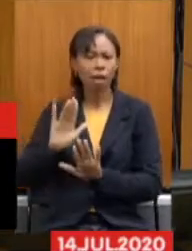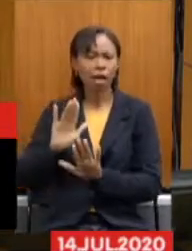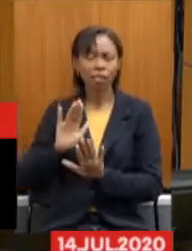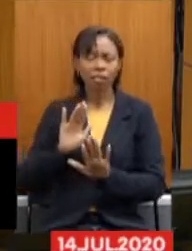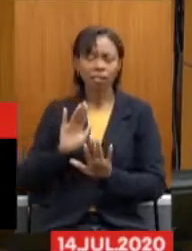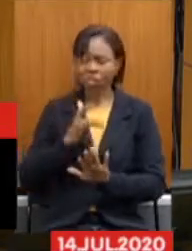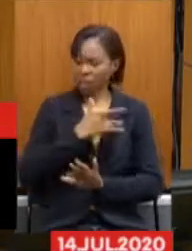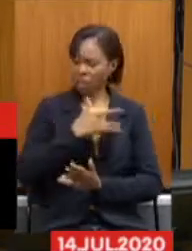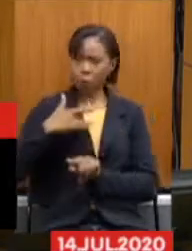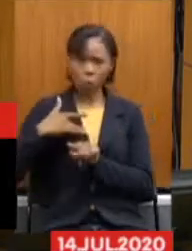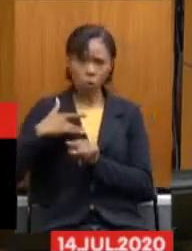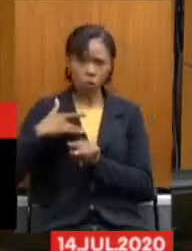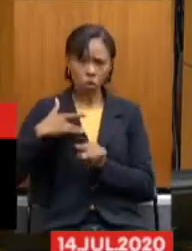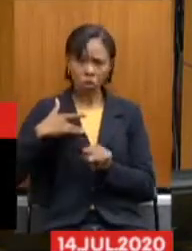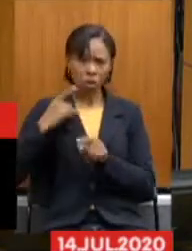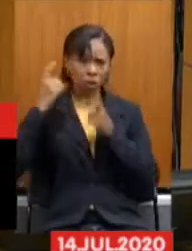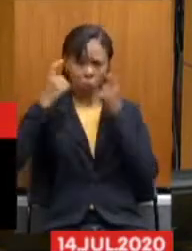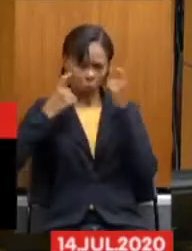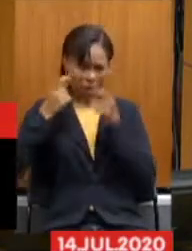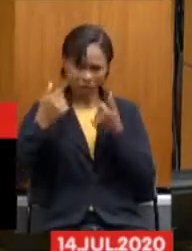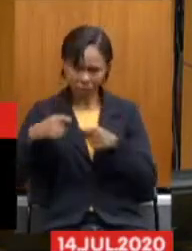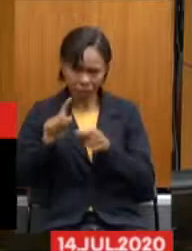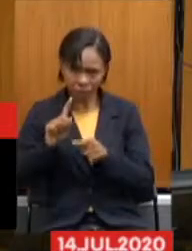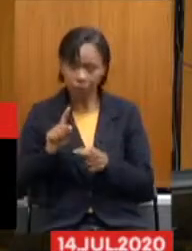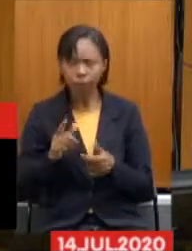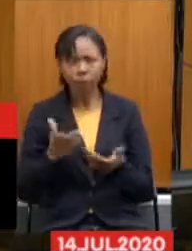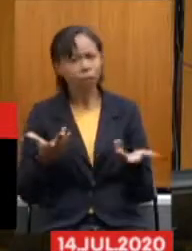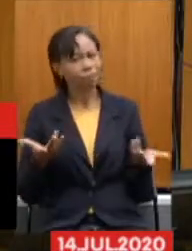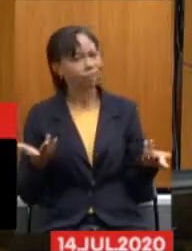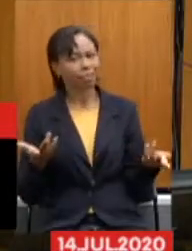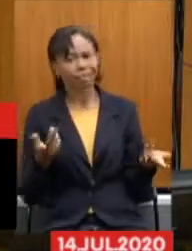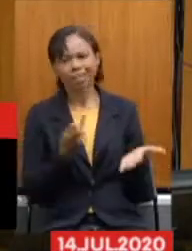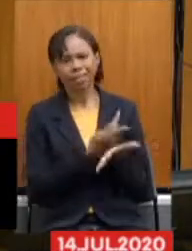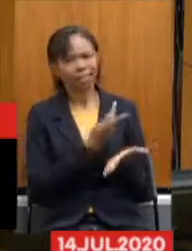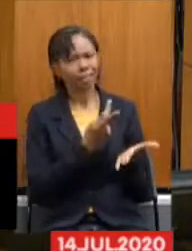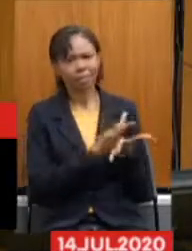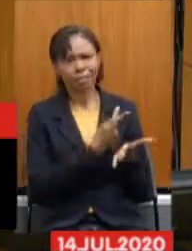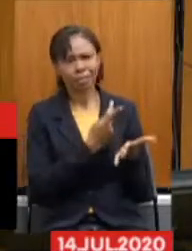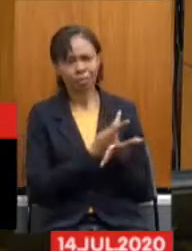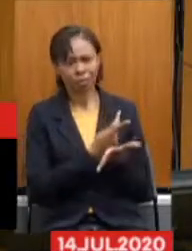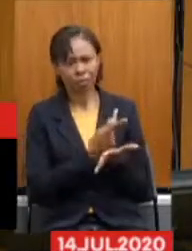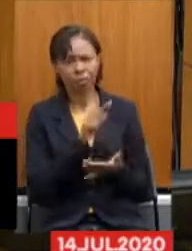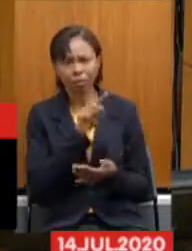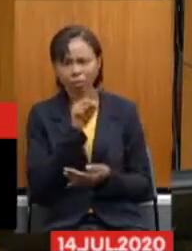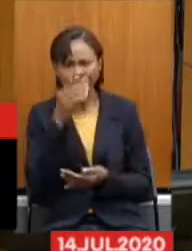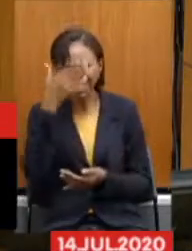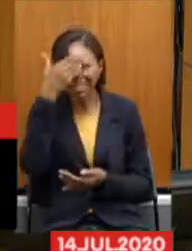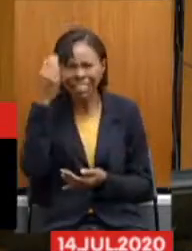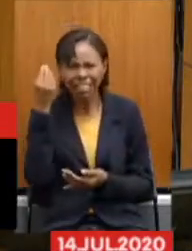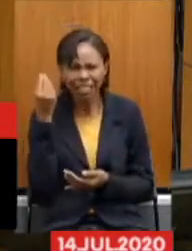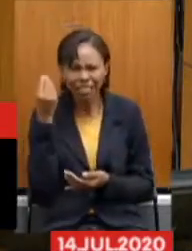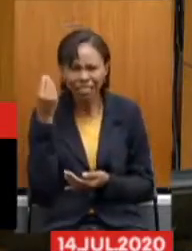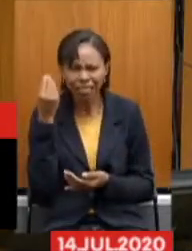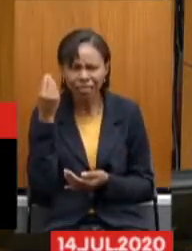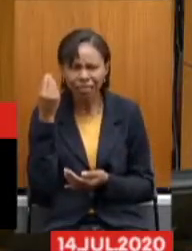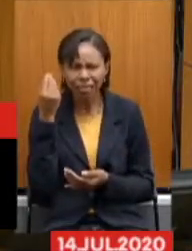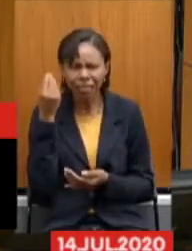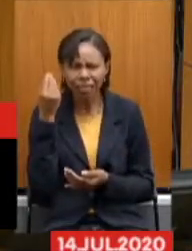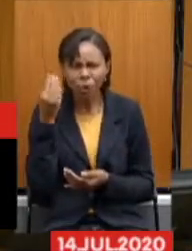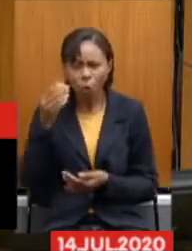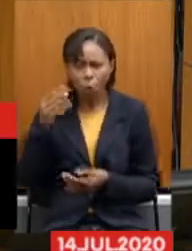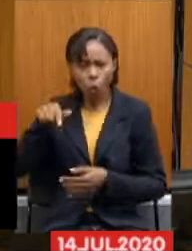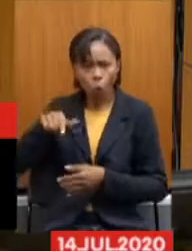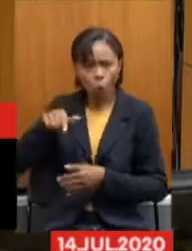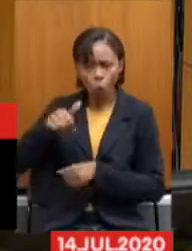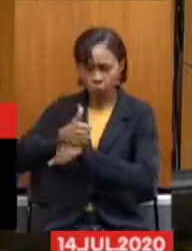estão enganados. que vocês se esquecem que o mesmo funcionário que está contaminado, trabalhando, sem fazer o